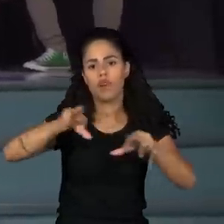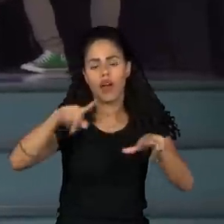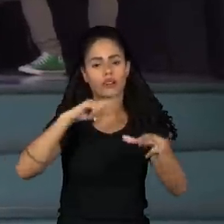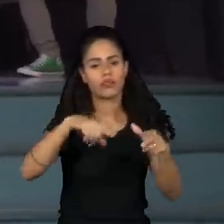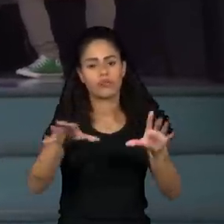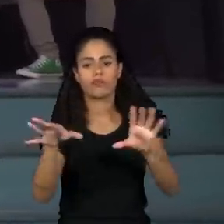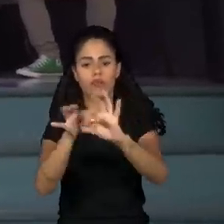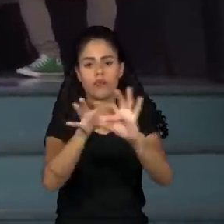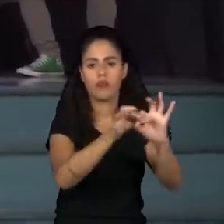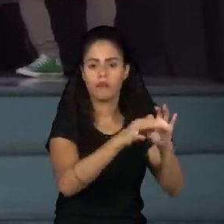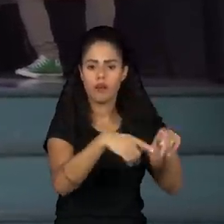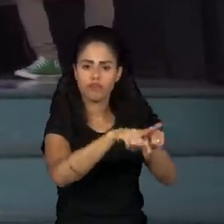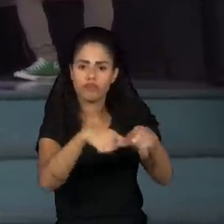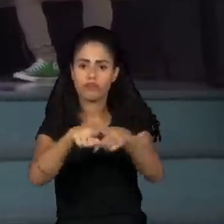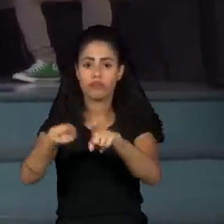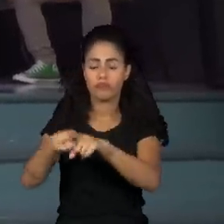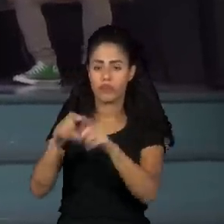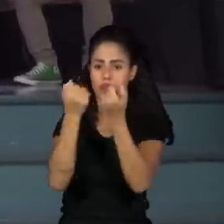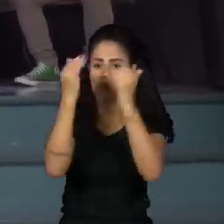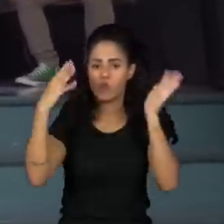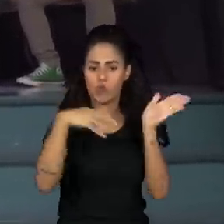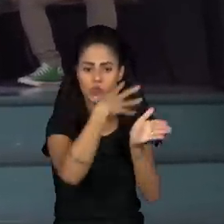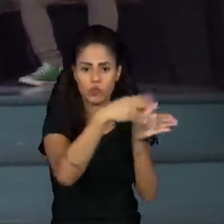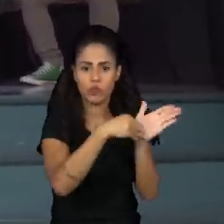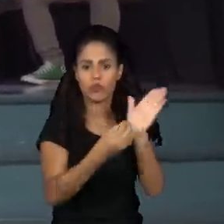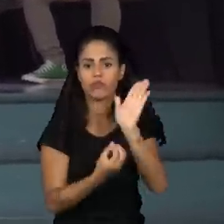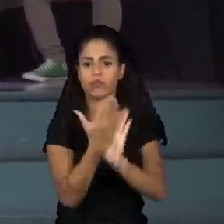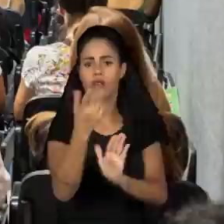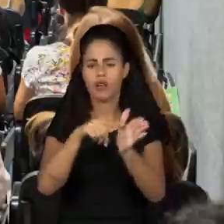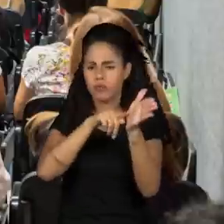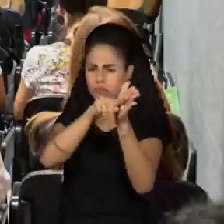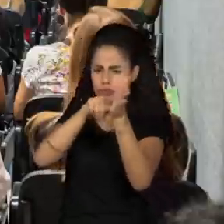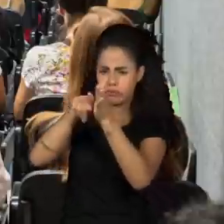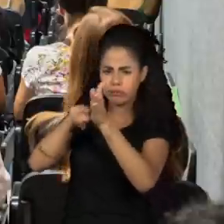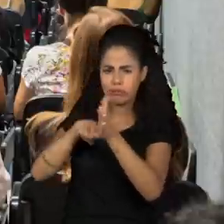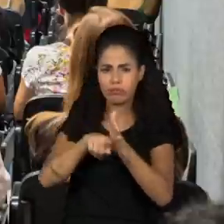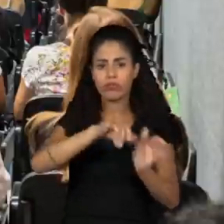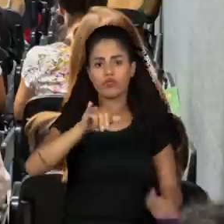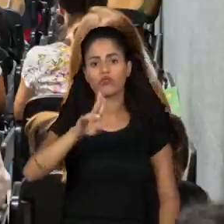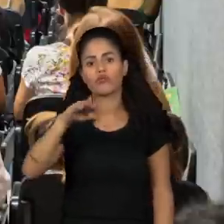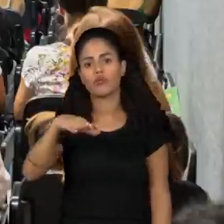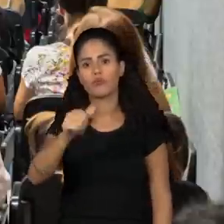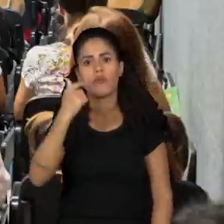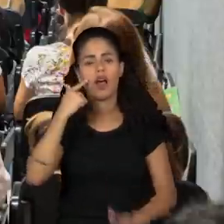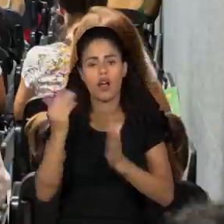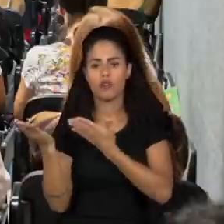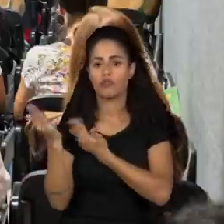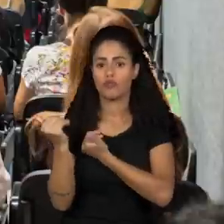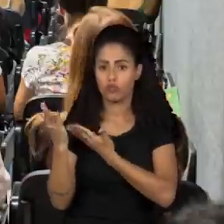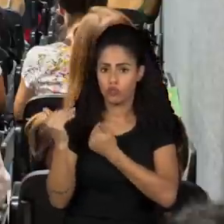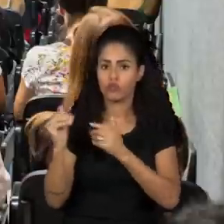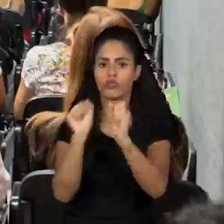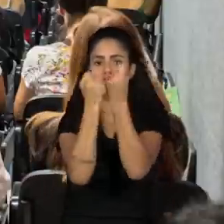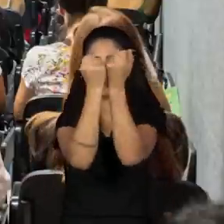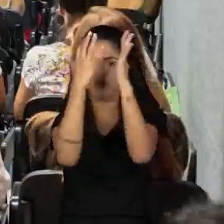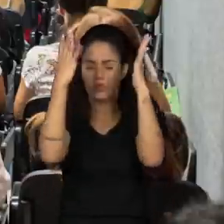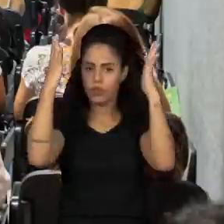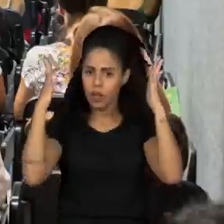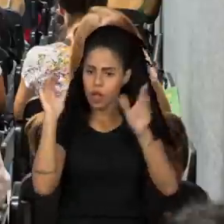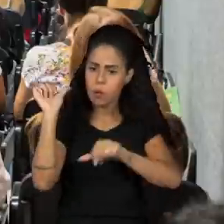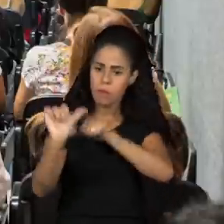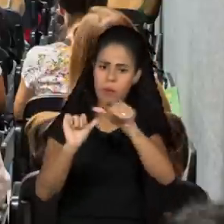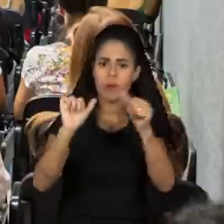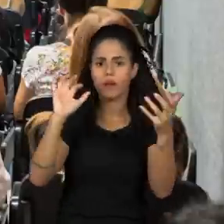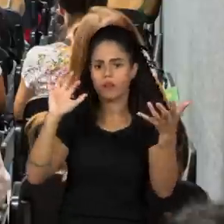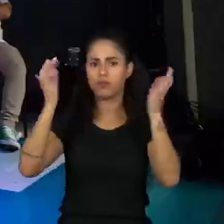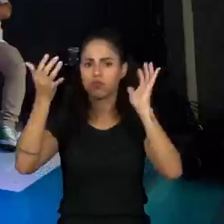Consertação pela Amazônia, realizou a inédita pesquisa Juma, Juventudes, Meio Ambiente e Mudança